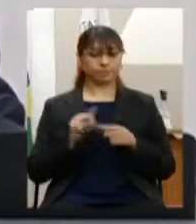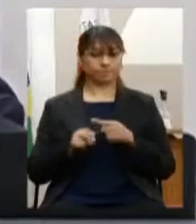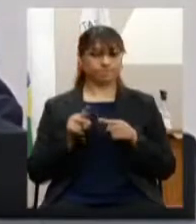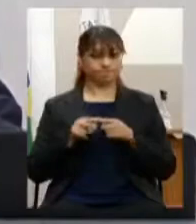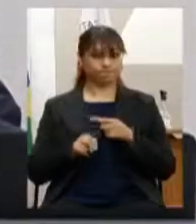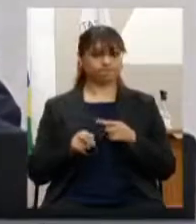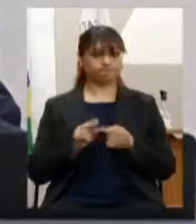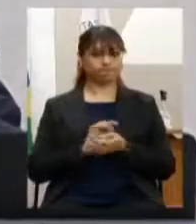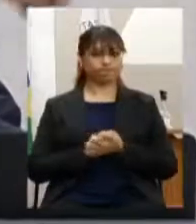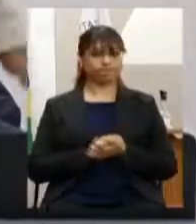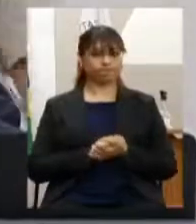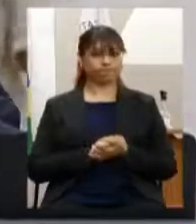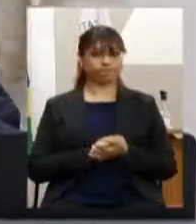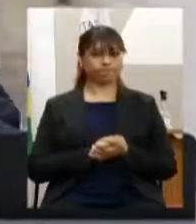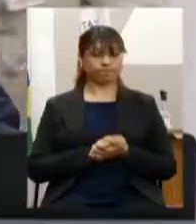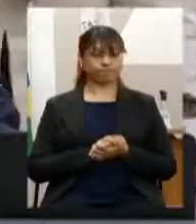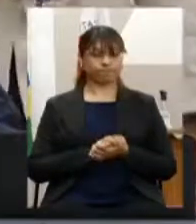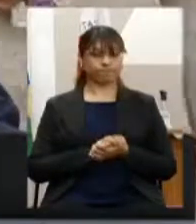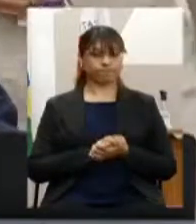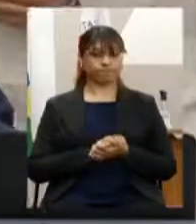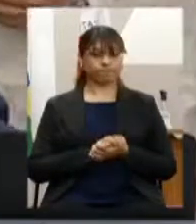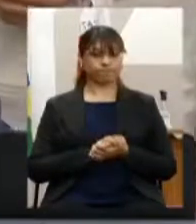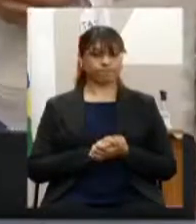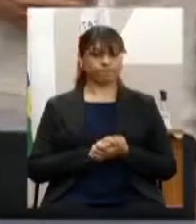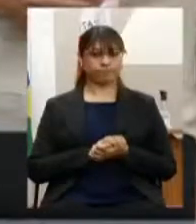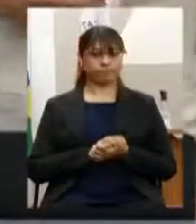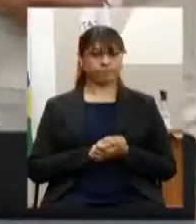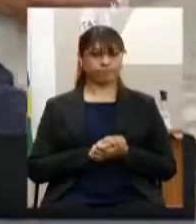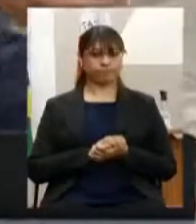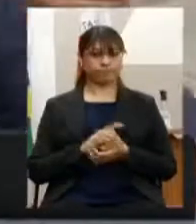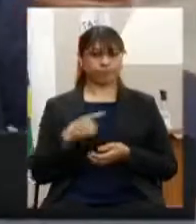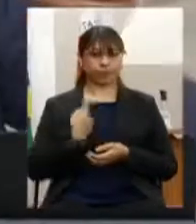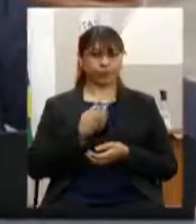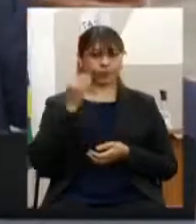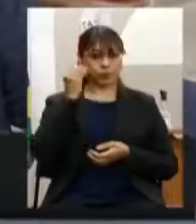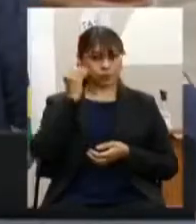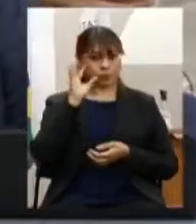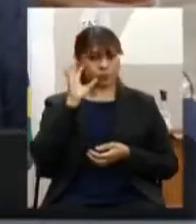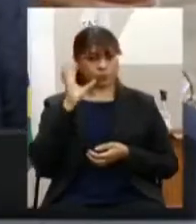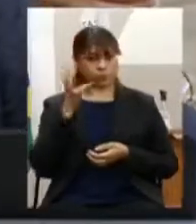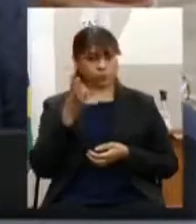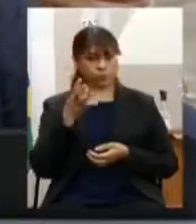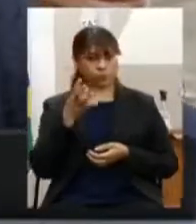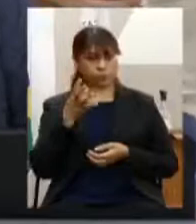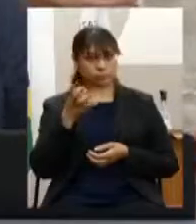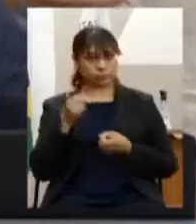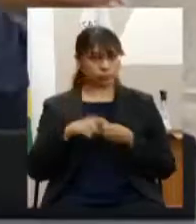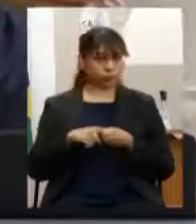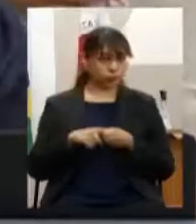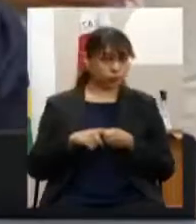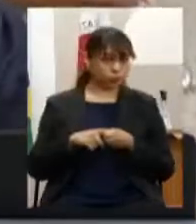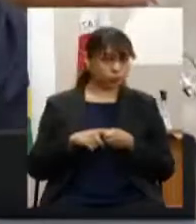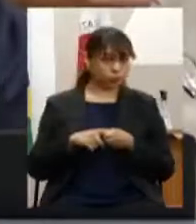enquanto enquanto a gente resolve isso aí eu vou oi